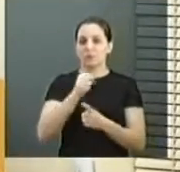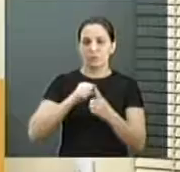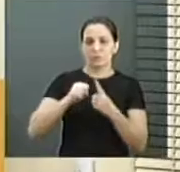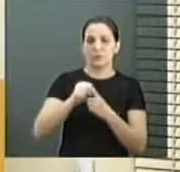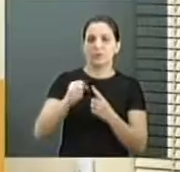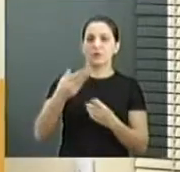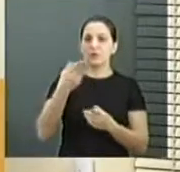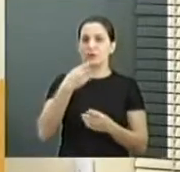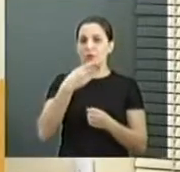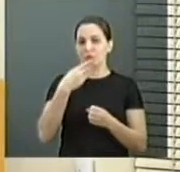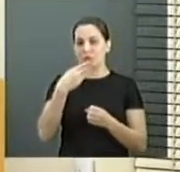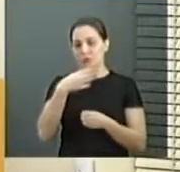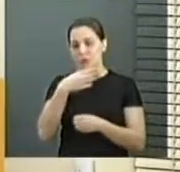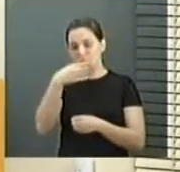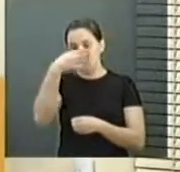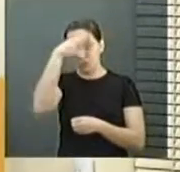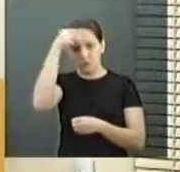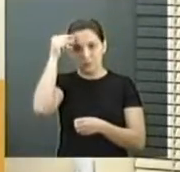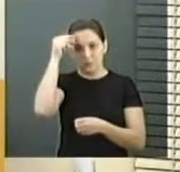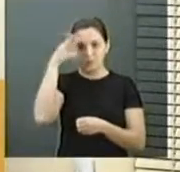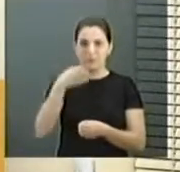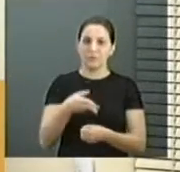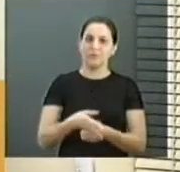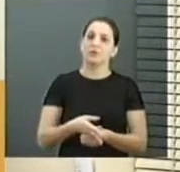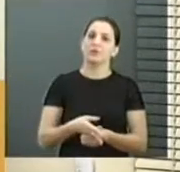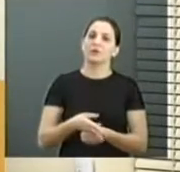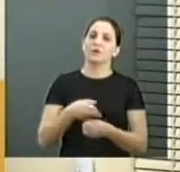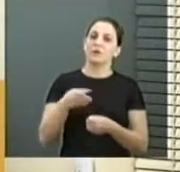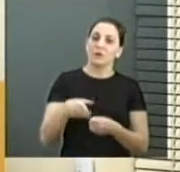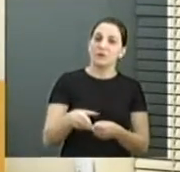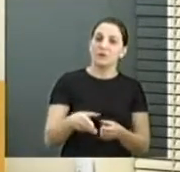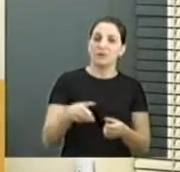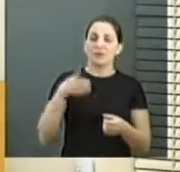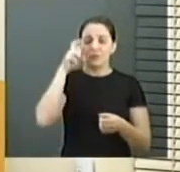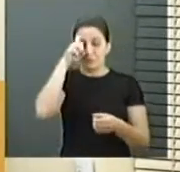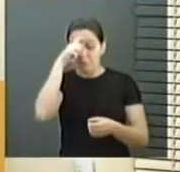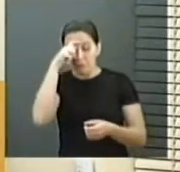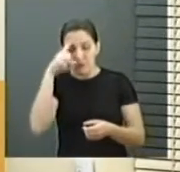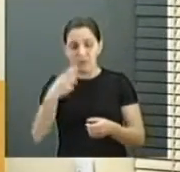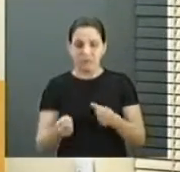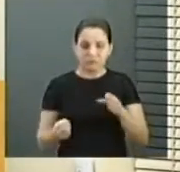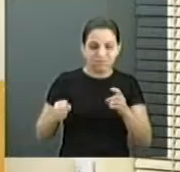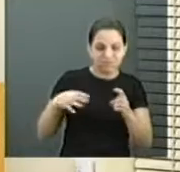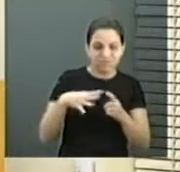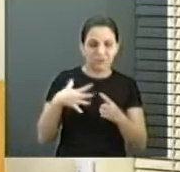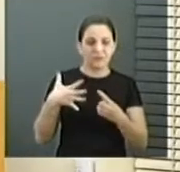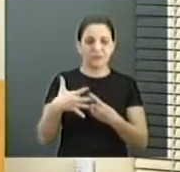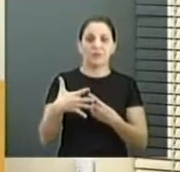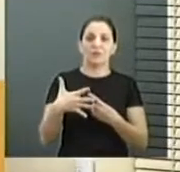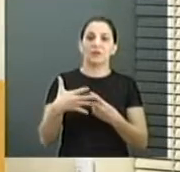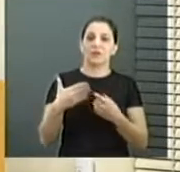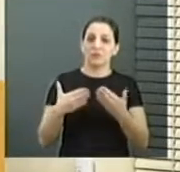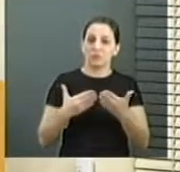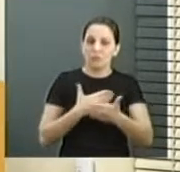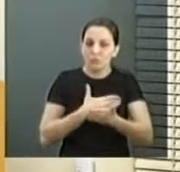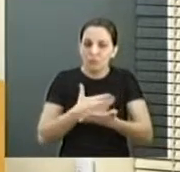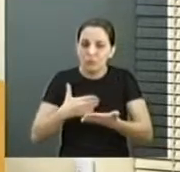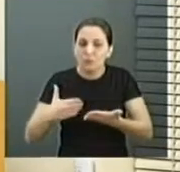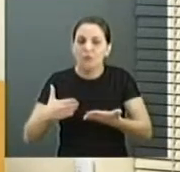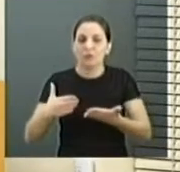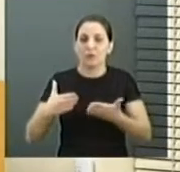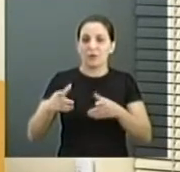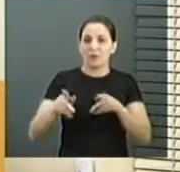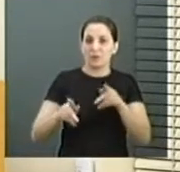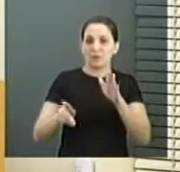estava ciente das dificuldades que se enfrentavam ali para poder tocar o projeto, nunca fez absolutamente